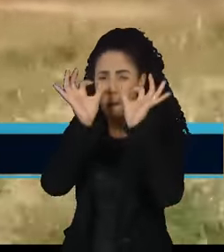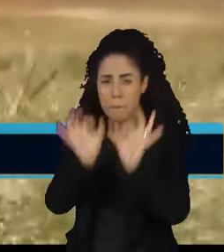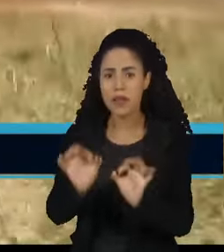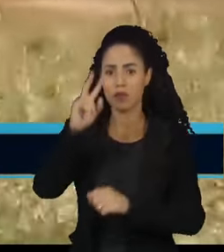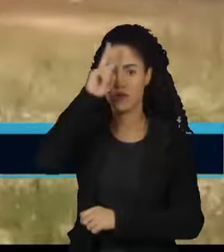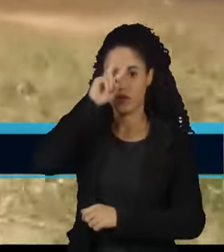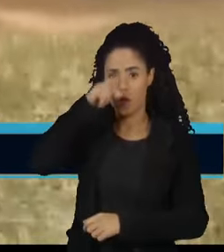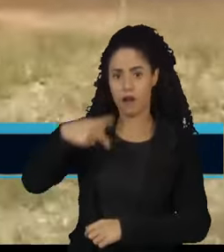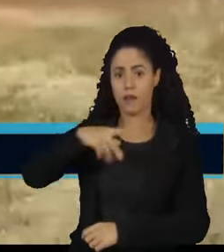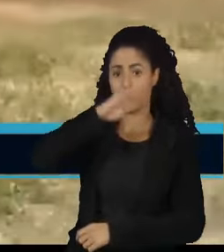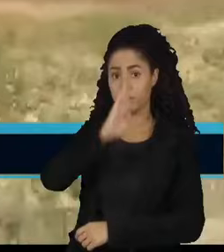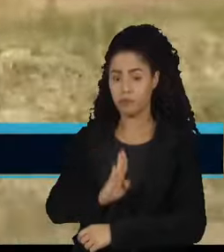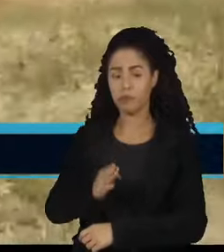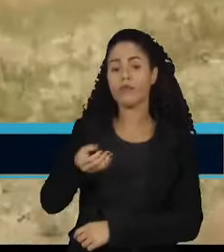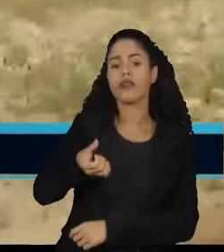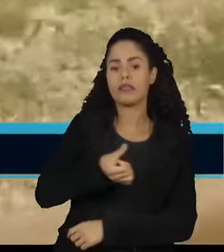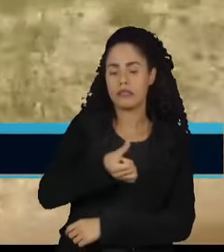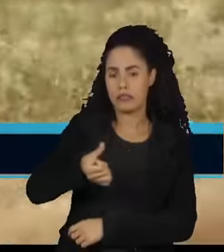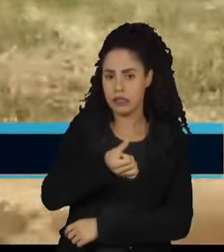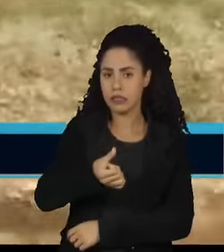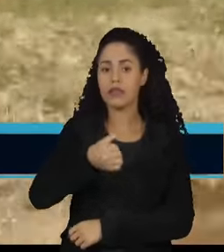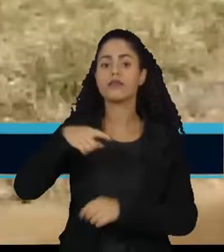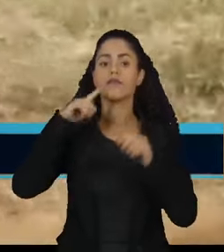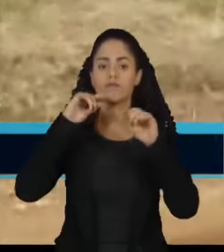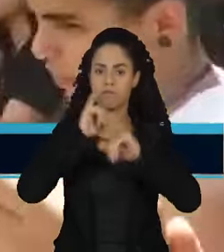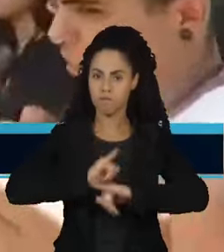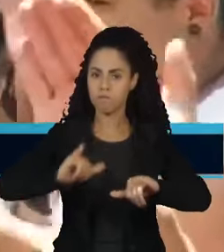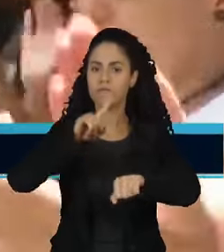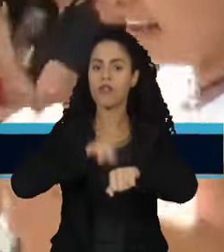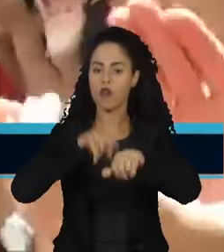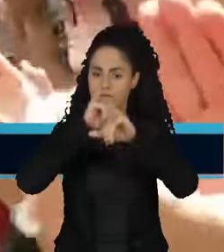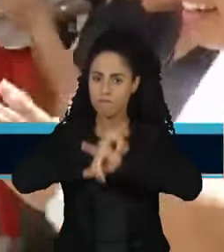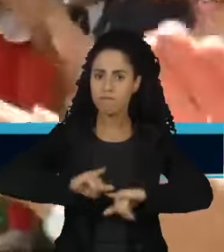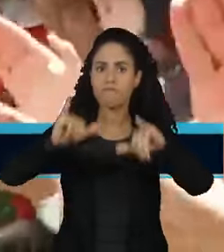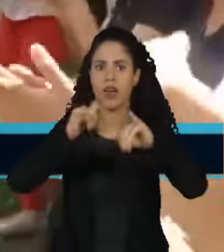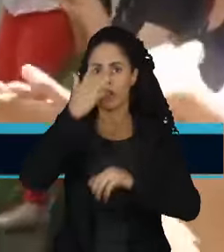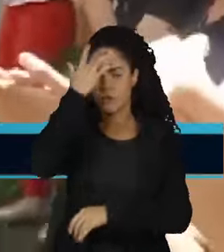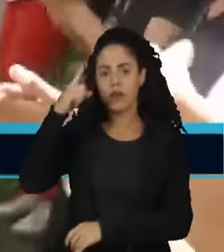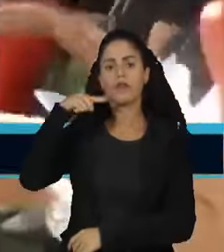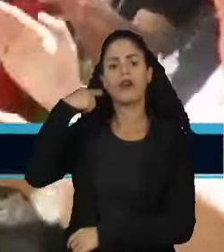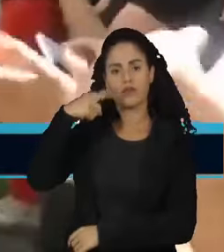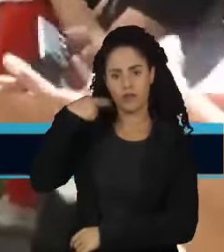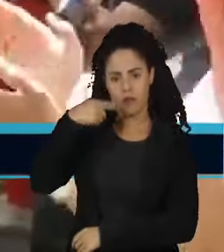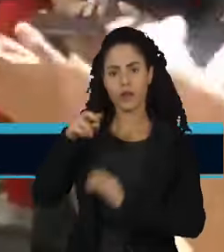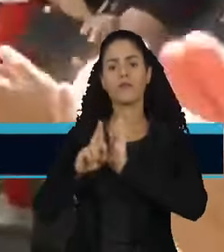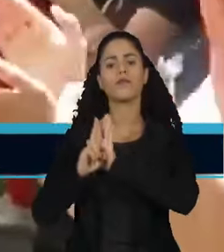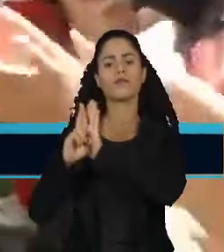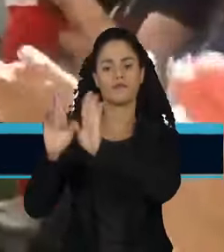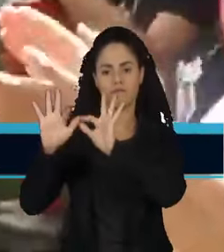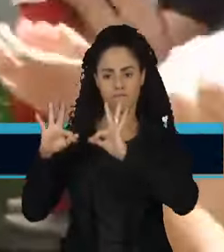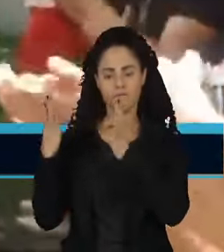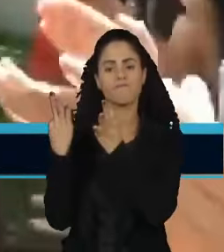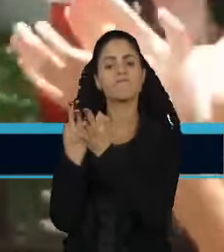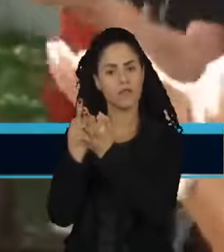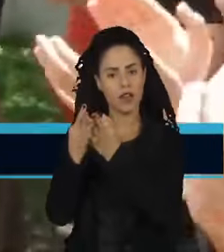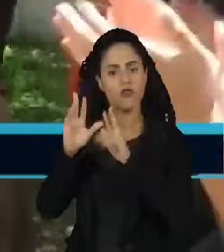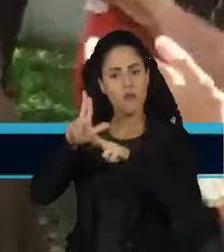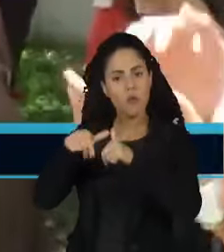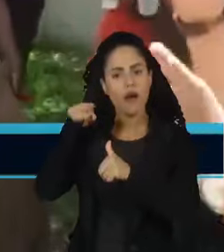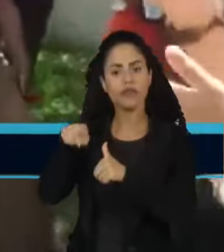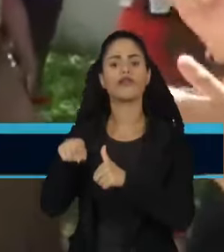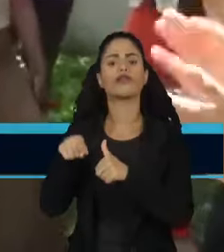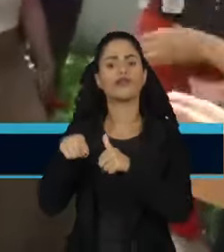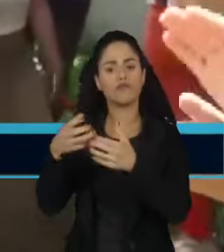brasileira. Nesta sexta-feira, durante o anúncio do acordo, os advogados que representam as famílias atingidas pelo